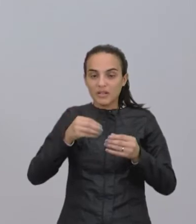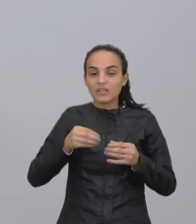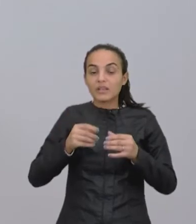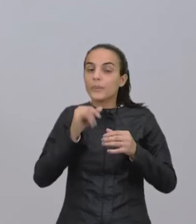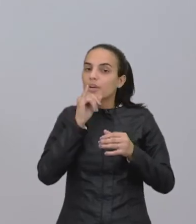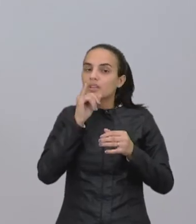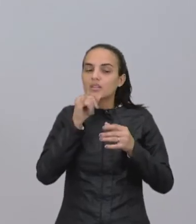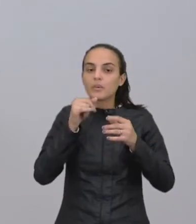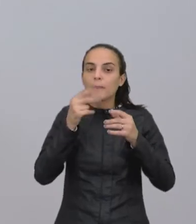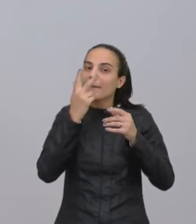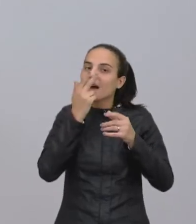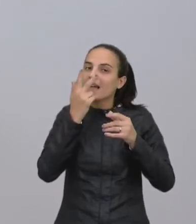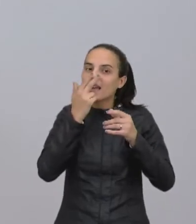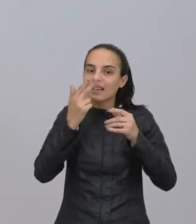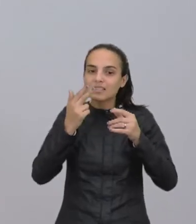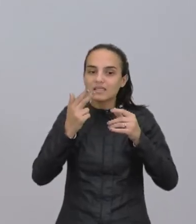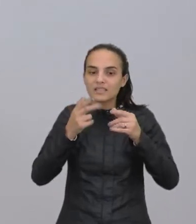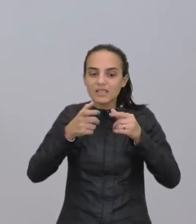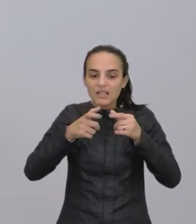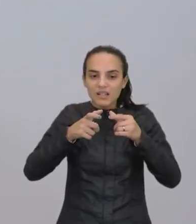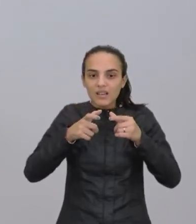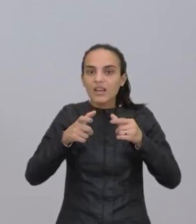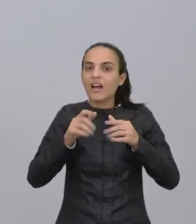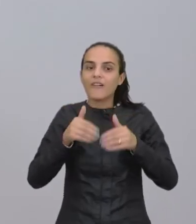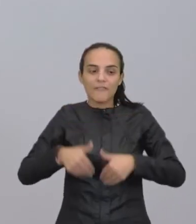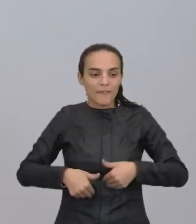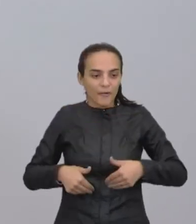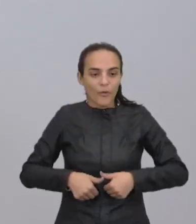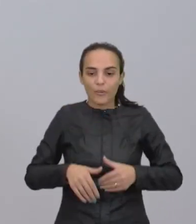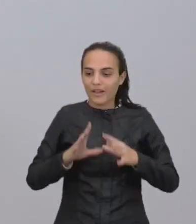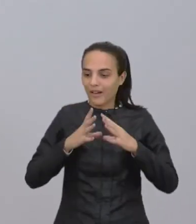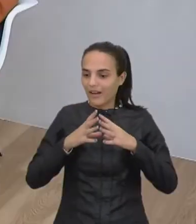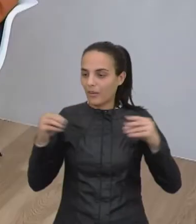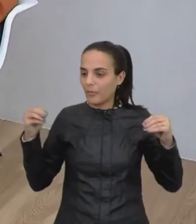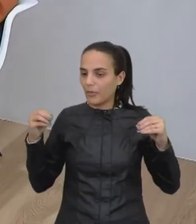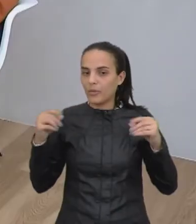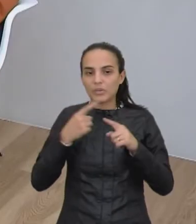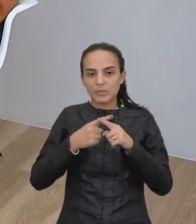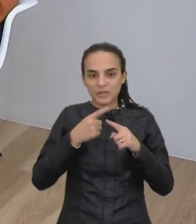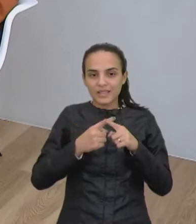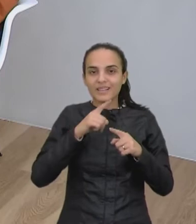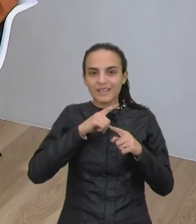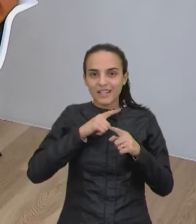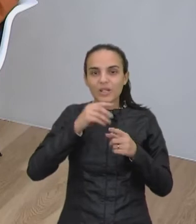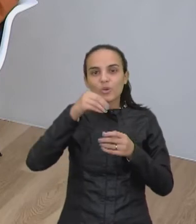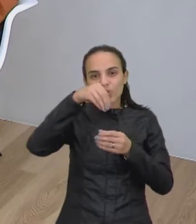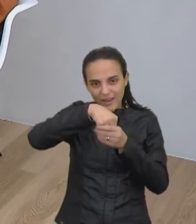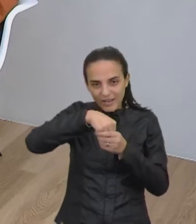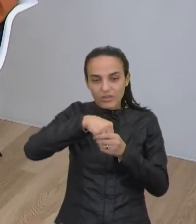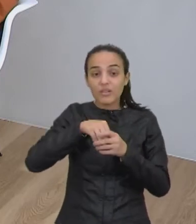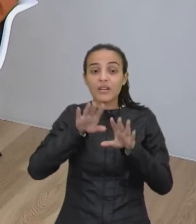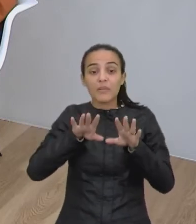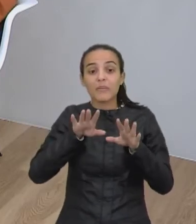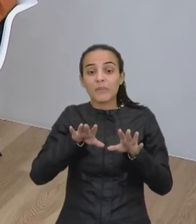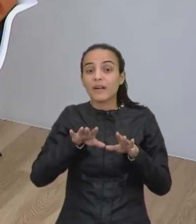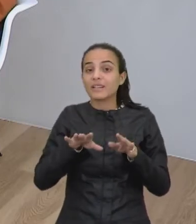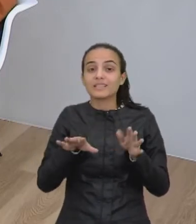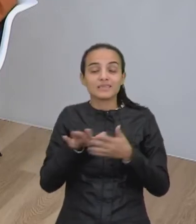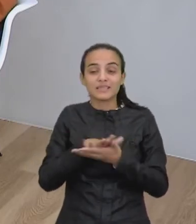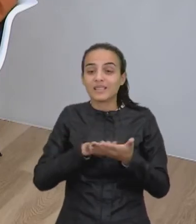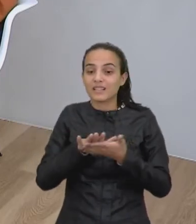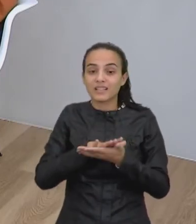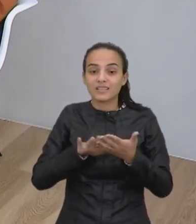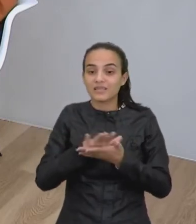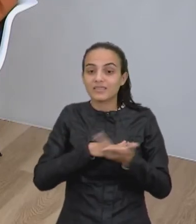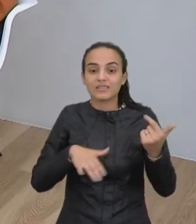ele causa num primeiro momento ali a saciedade, porque ele ocupa um espaço ali dentro do estômago, mas não serve pra nada. Não